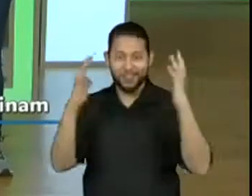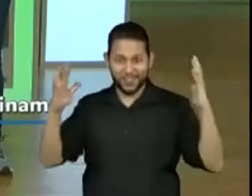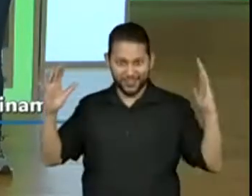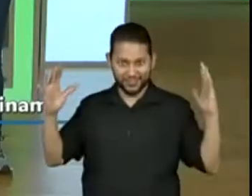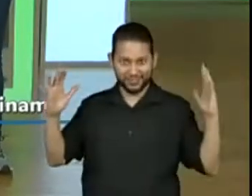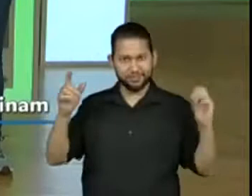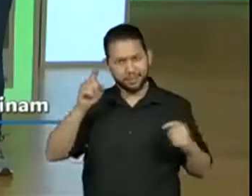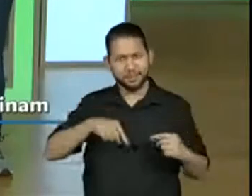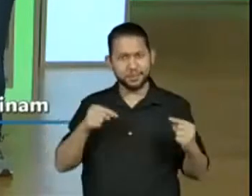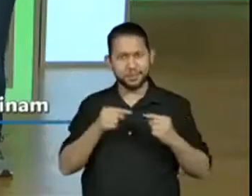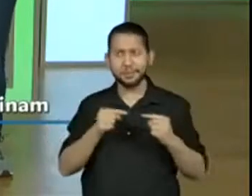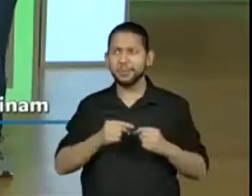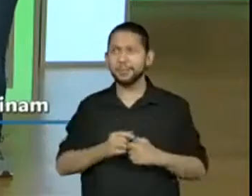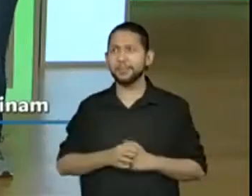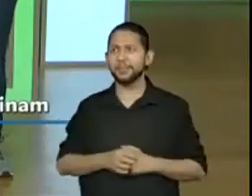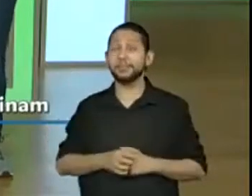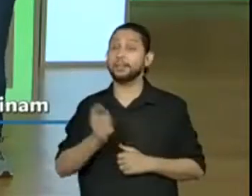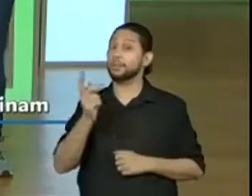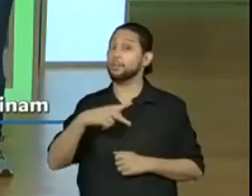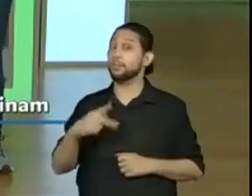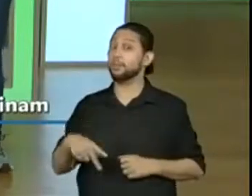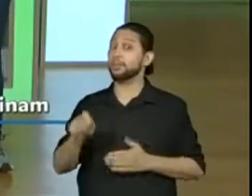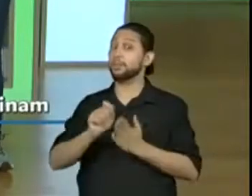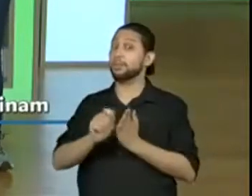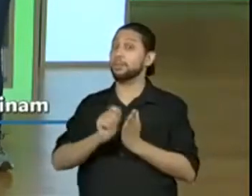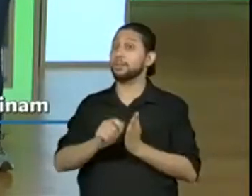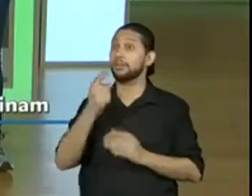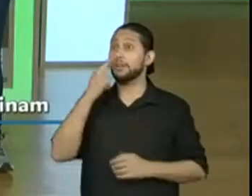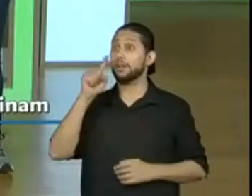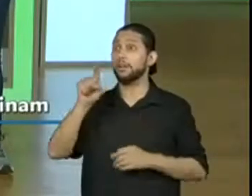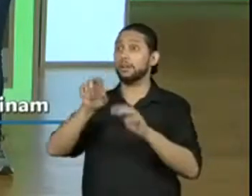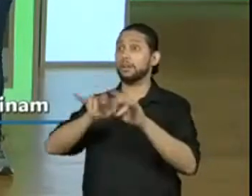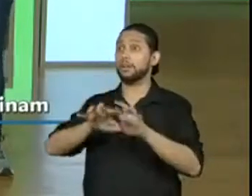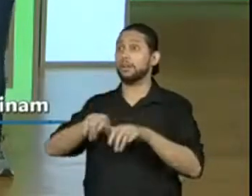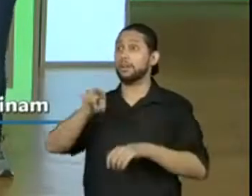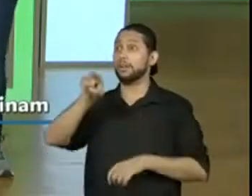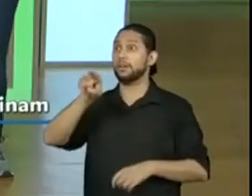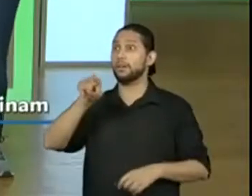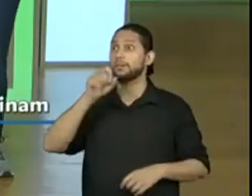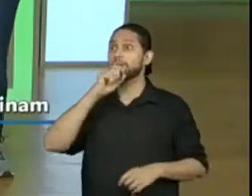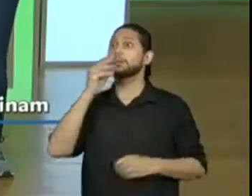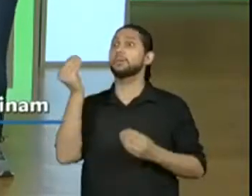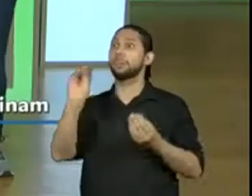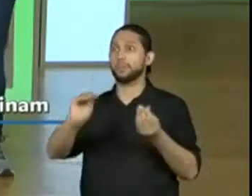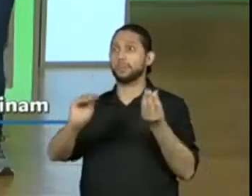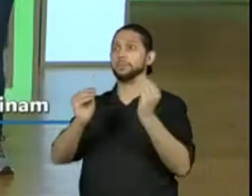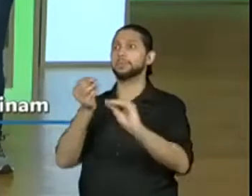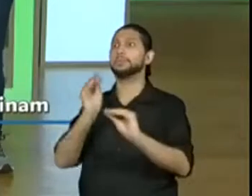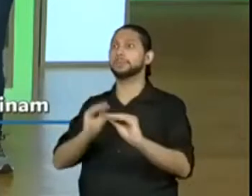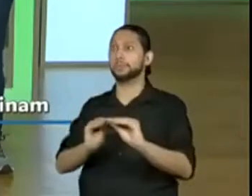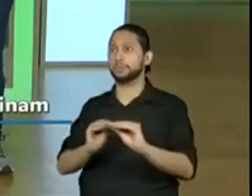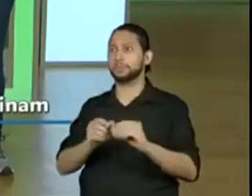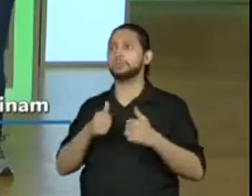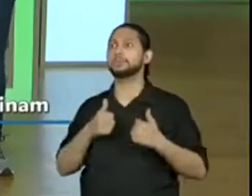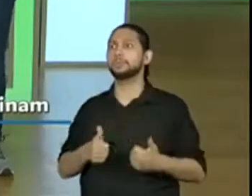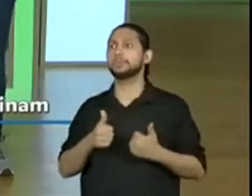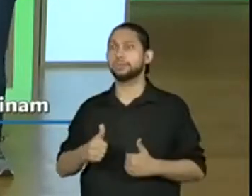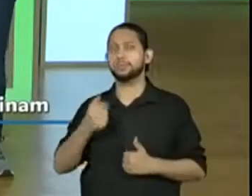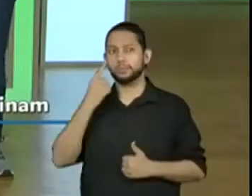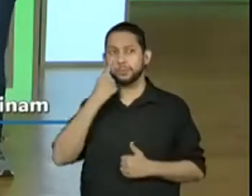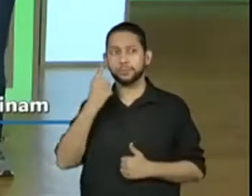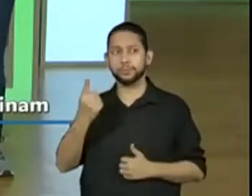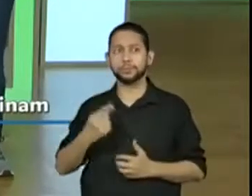será que era? Olha, a professora Maria de Lourdes já escreveu. Isso, isso mesmo, professora. E Gustavo também. Deixa eu ver.